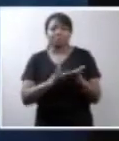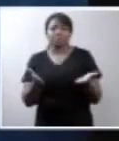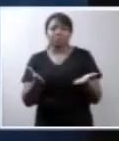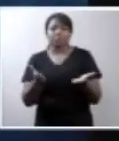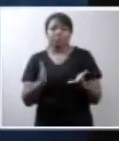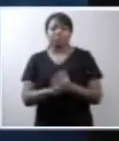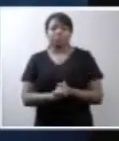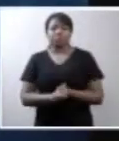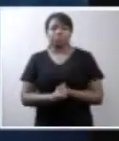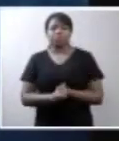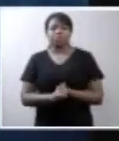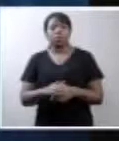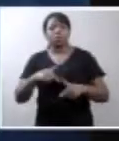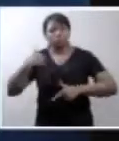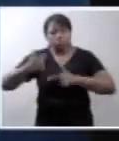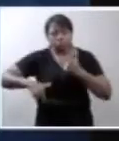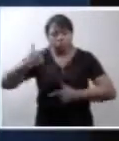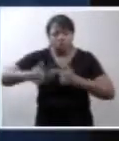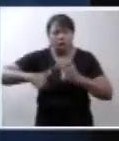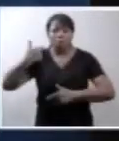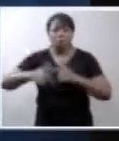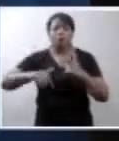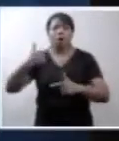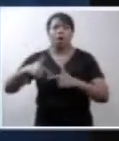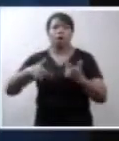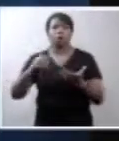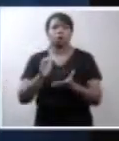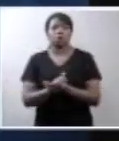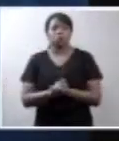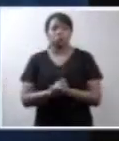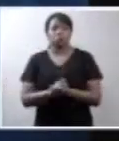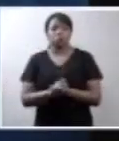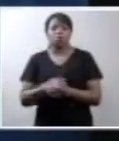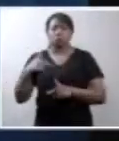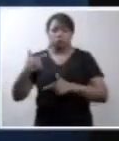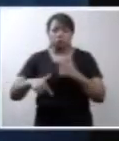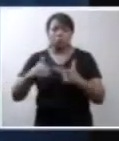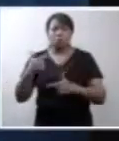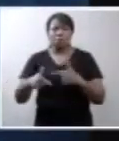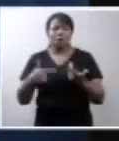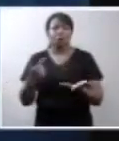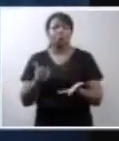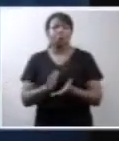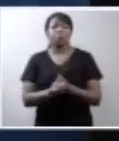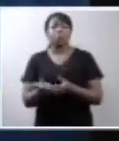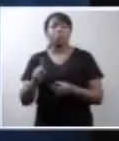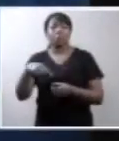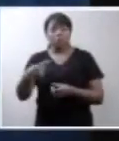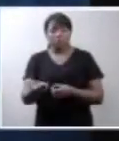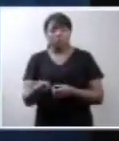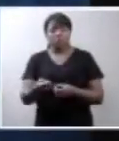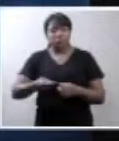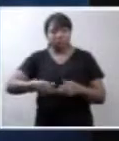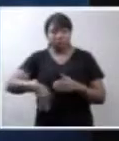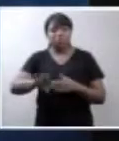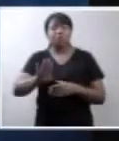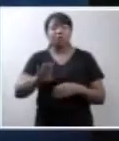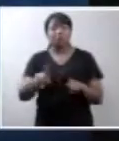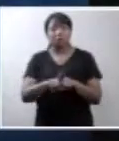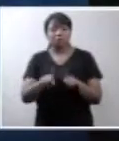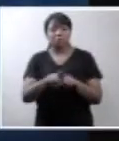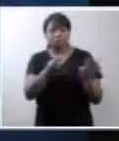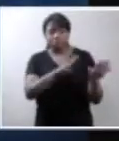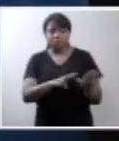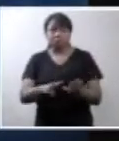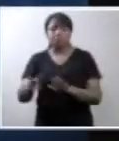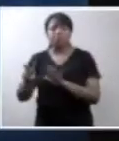cara para o trabalho. De um trabalho para casa. Não, também não sei. Nós saímos no final de